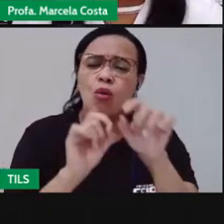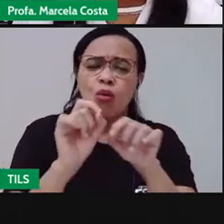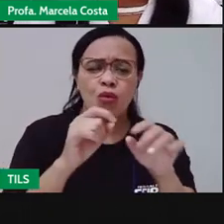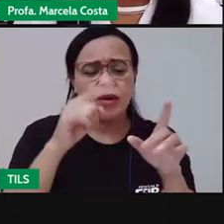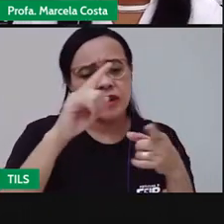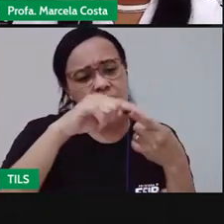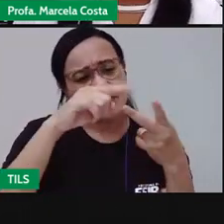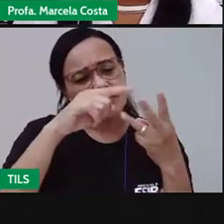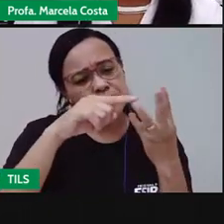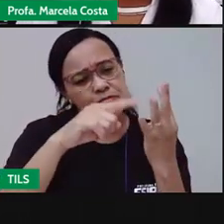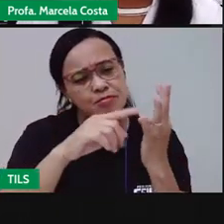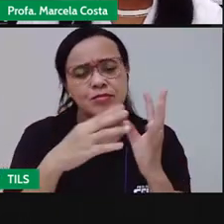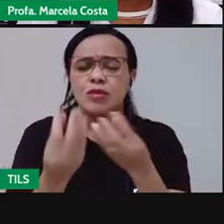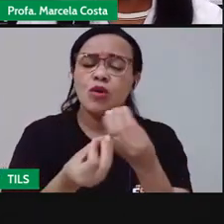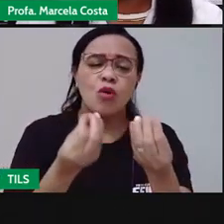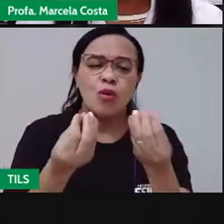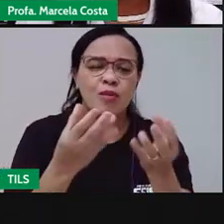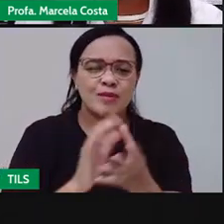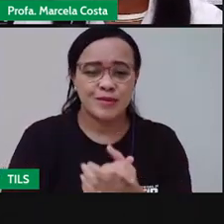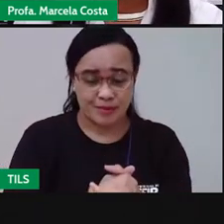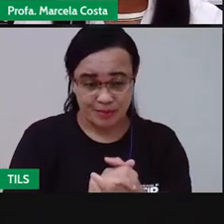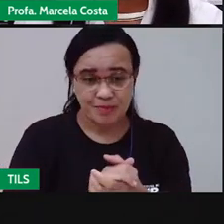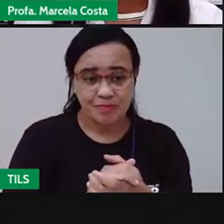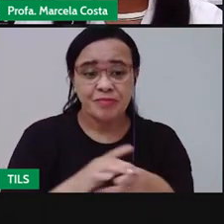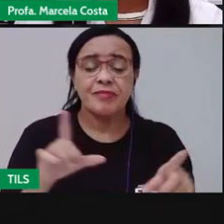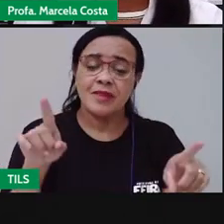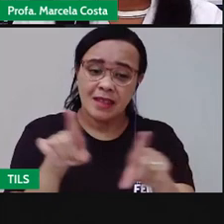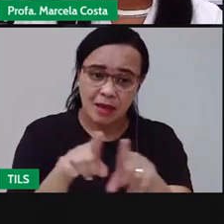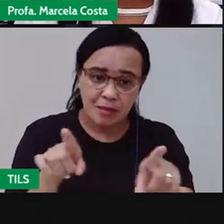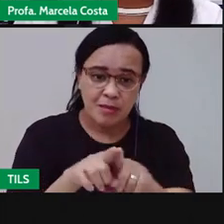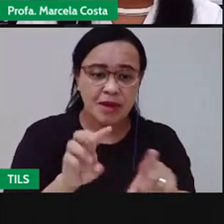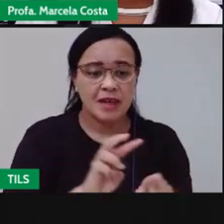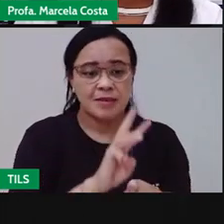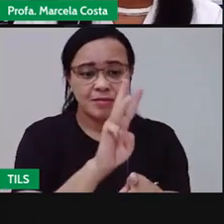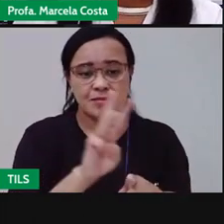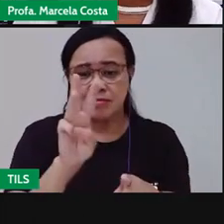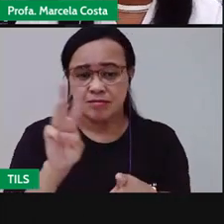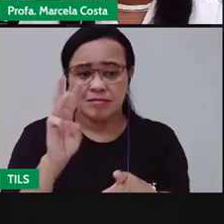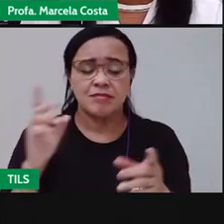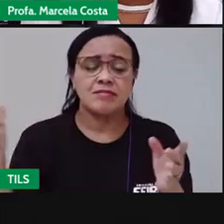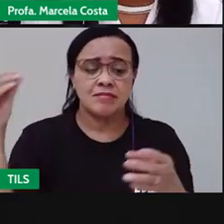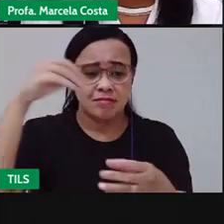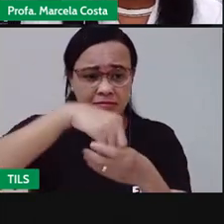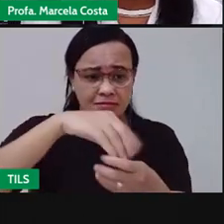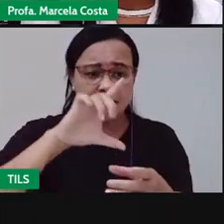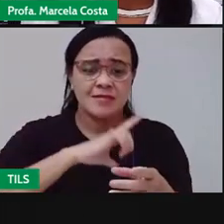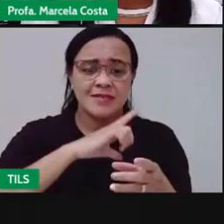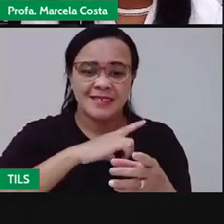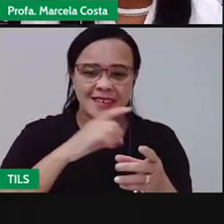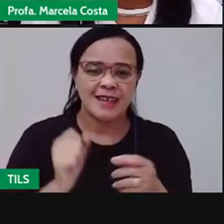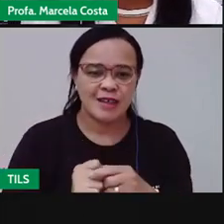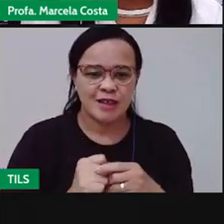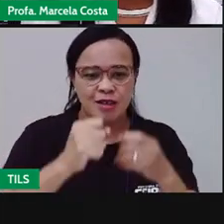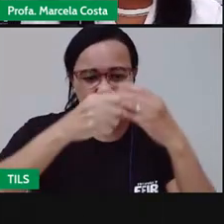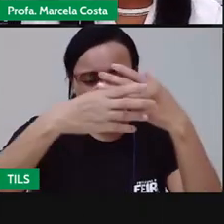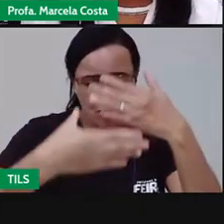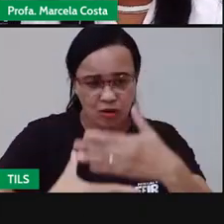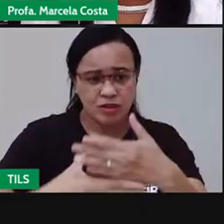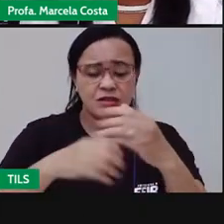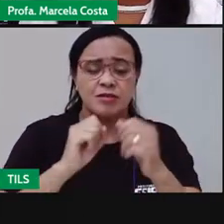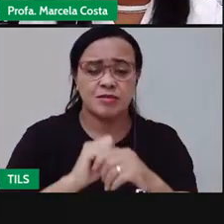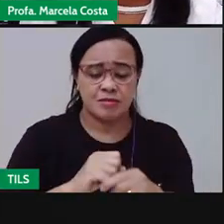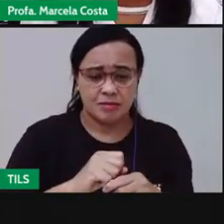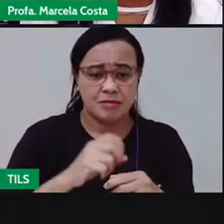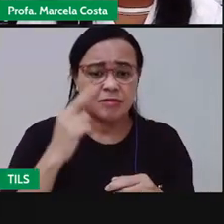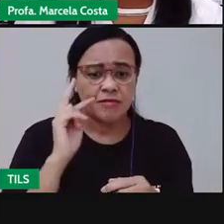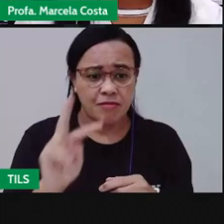Essa história está disponível nesse link aqui, ó. Então, no slide share, você pode acessar esse